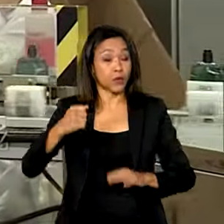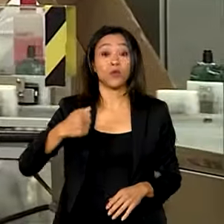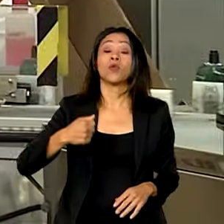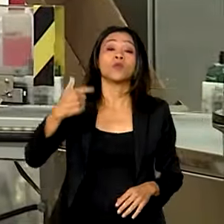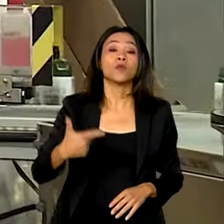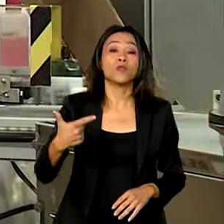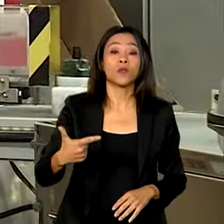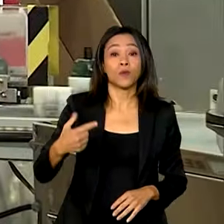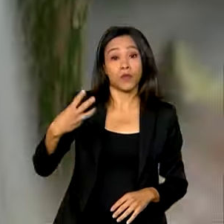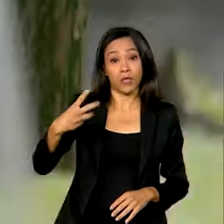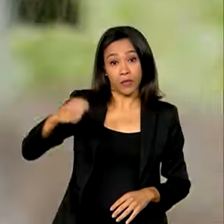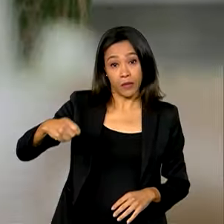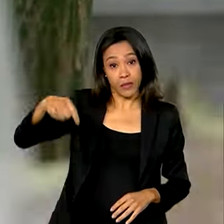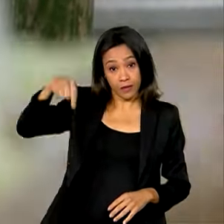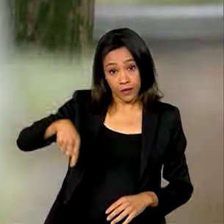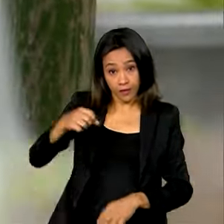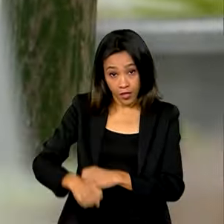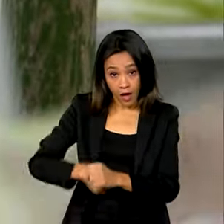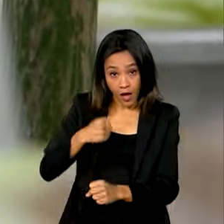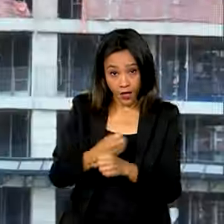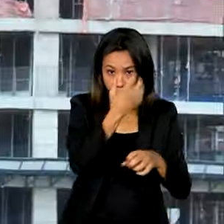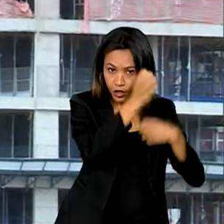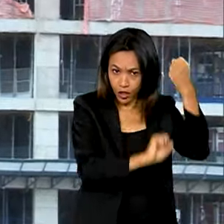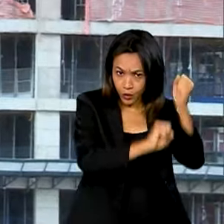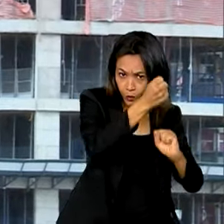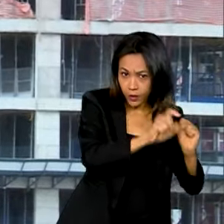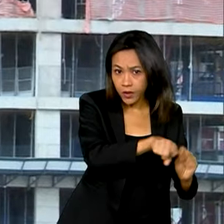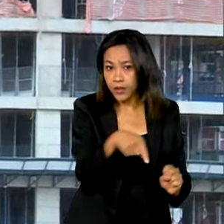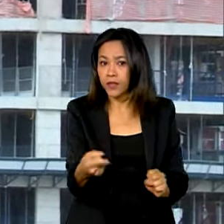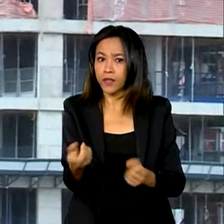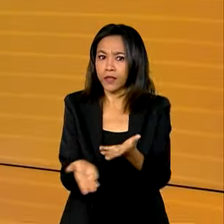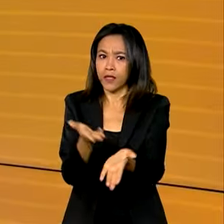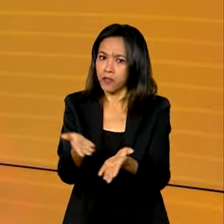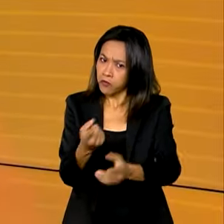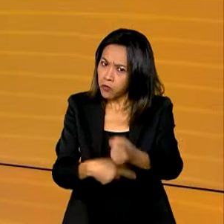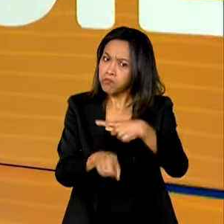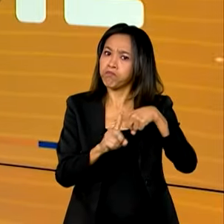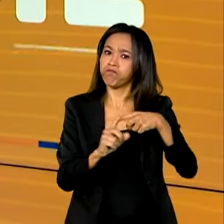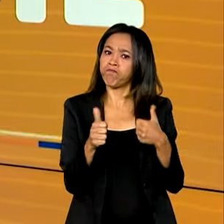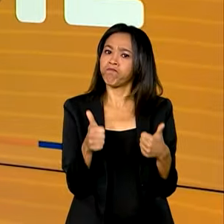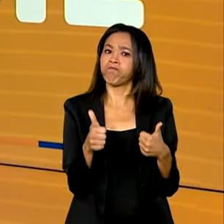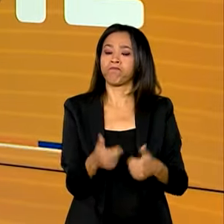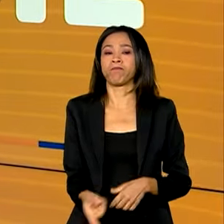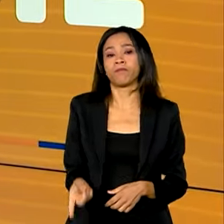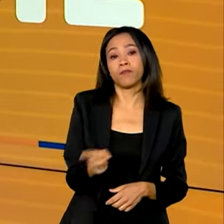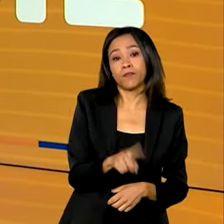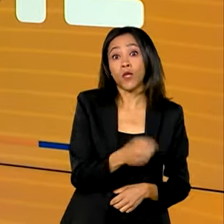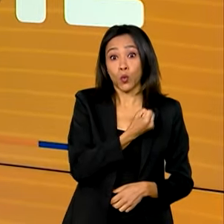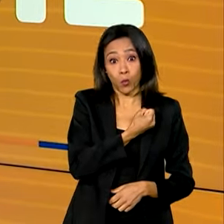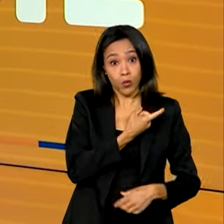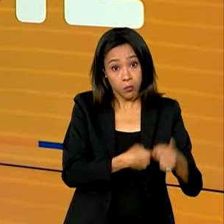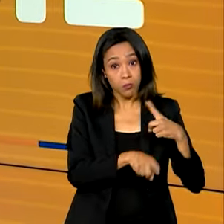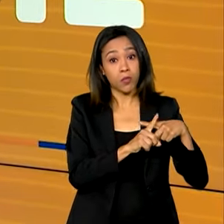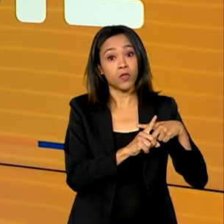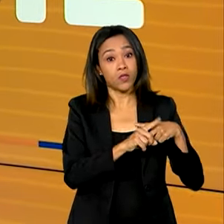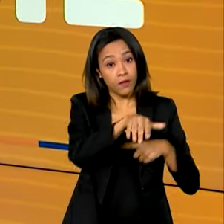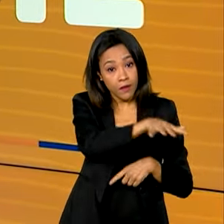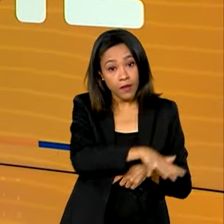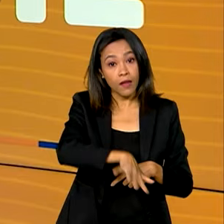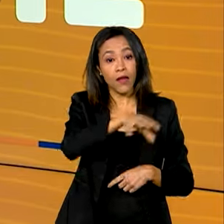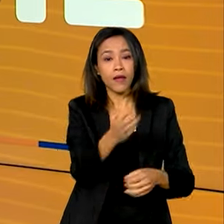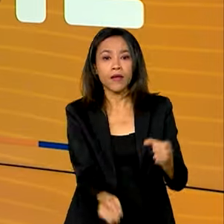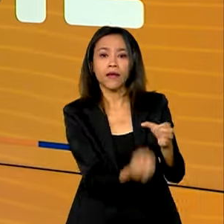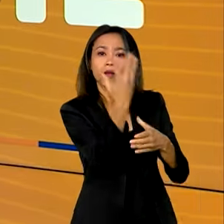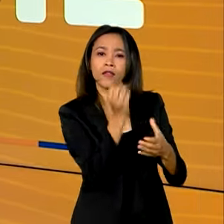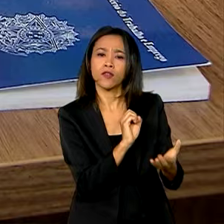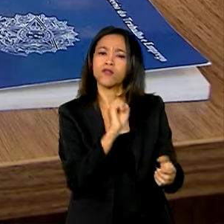trimestre do ano. Indústria e serviços puxam resultado positivo. Números positivos também na geração de emprego